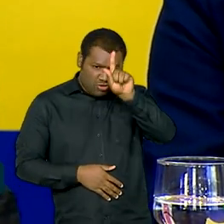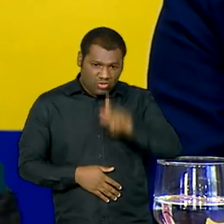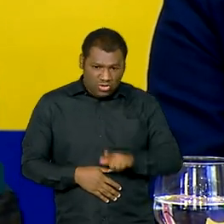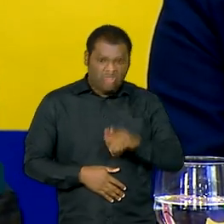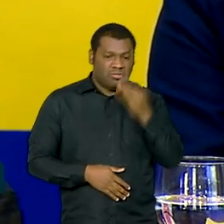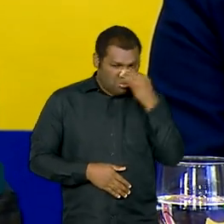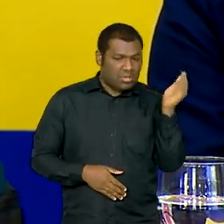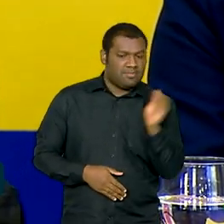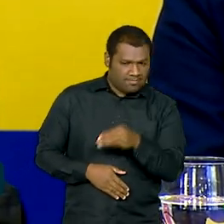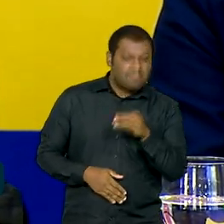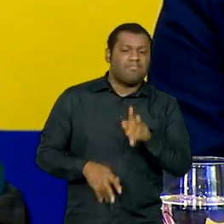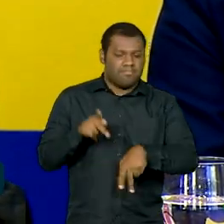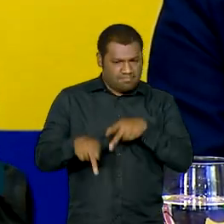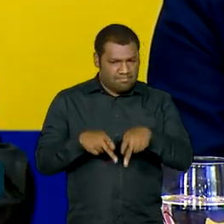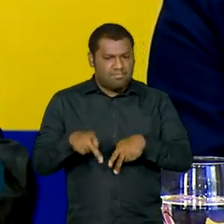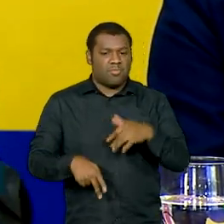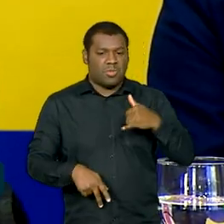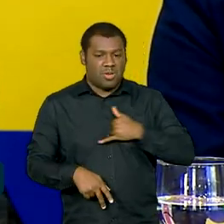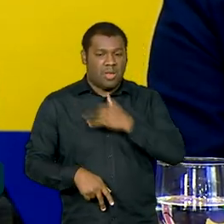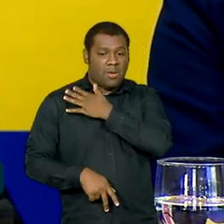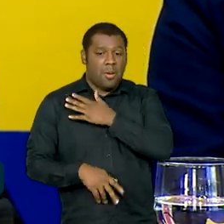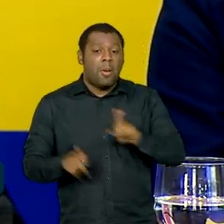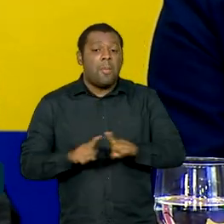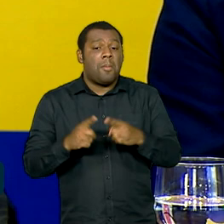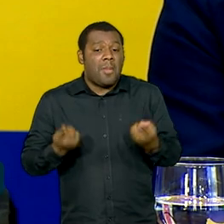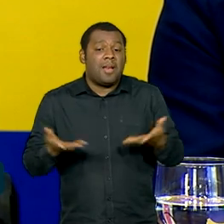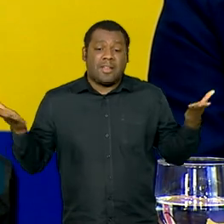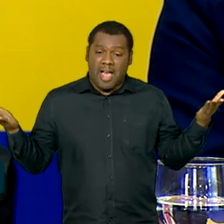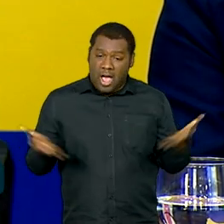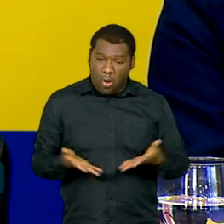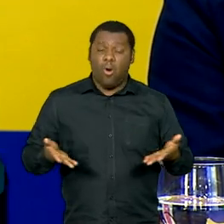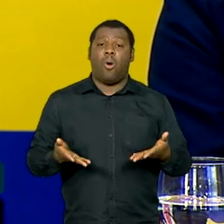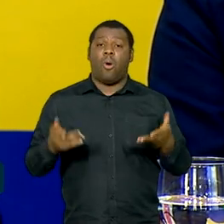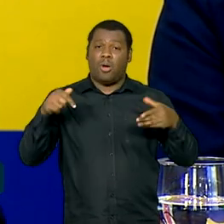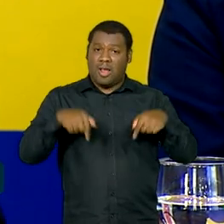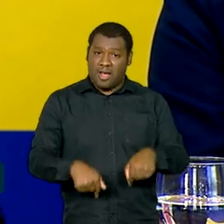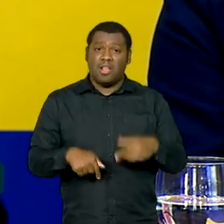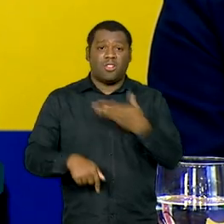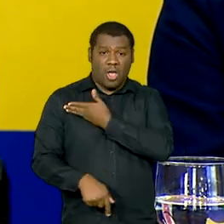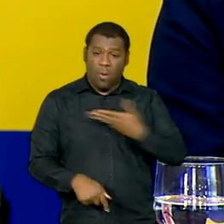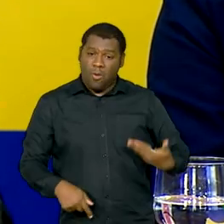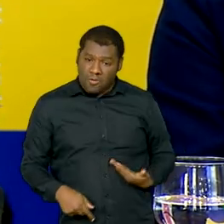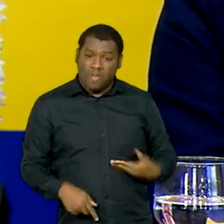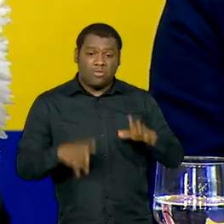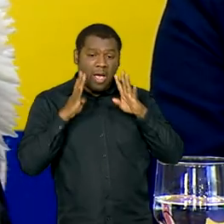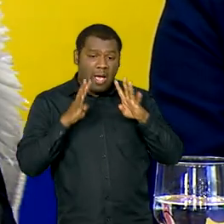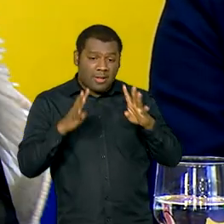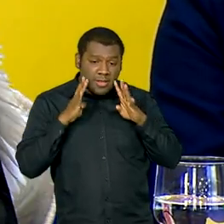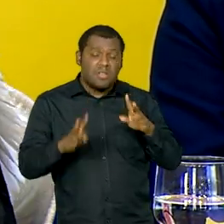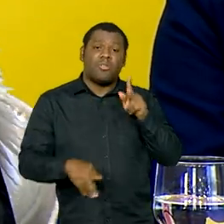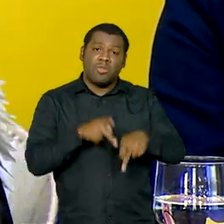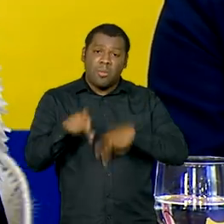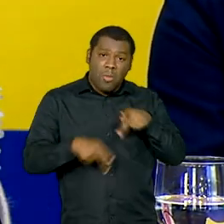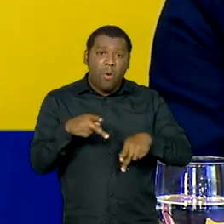negligência. Nós queremos notificar, nós queremos entender o que de fato precisa ser feito ali.